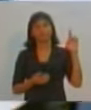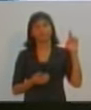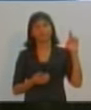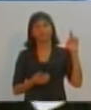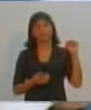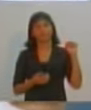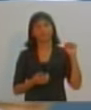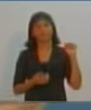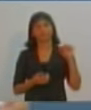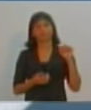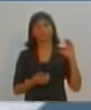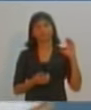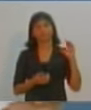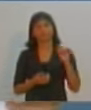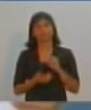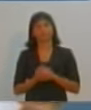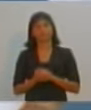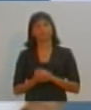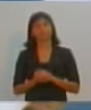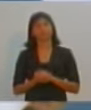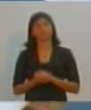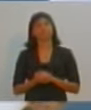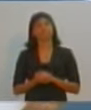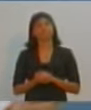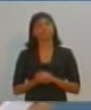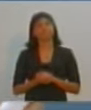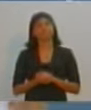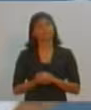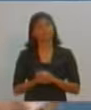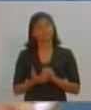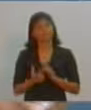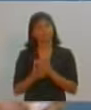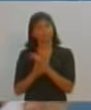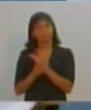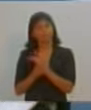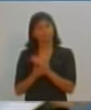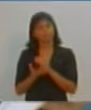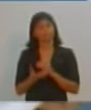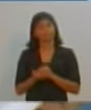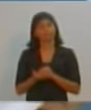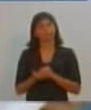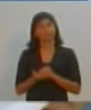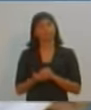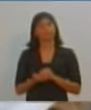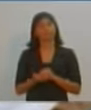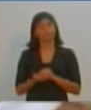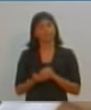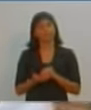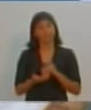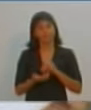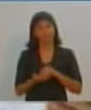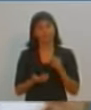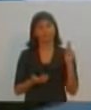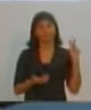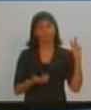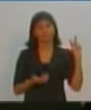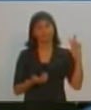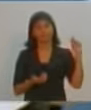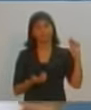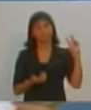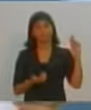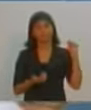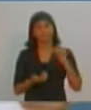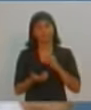comentar a questão da Regina. Regina, olha, a Presidente Prudente hoje tem um déficit de pouco mais de mil vagas em creches. Essa